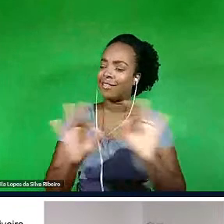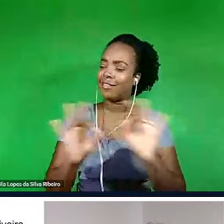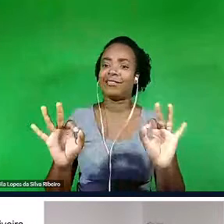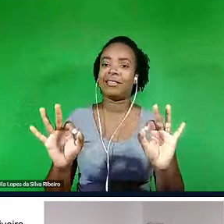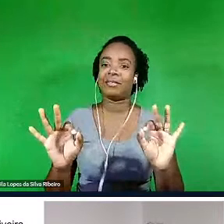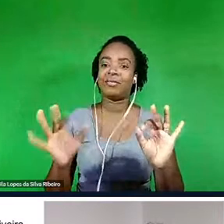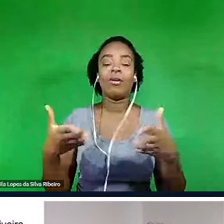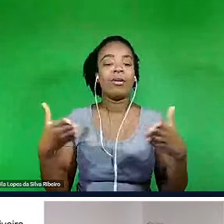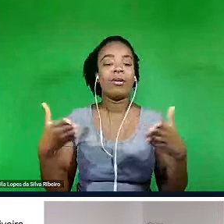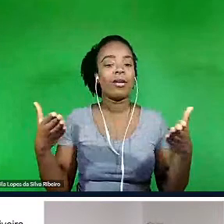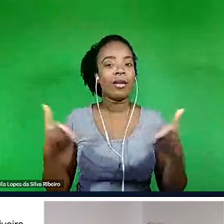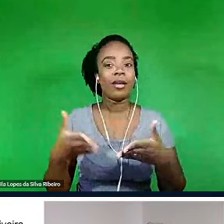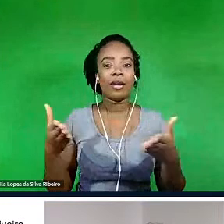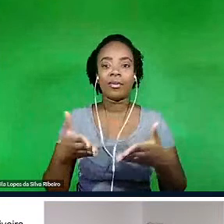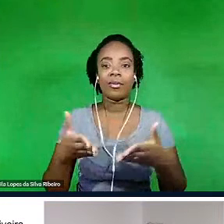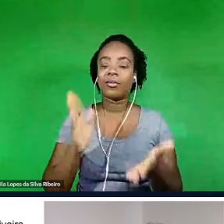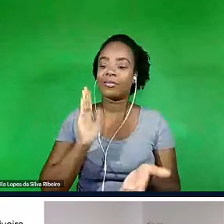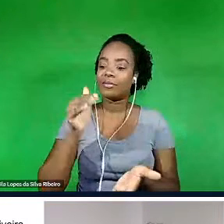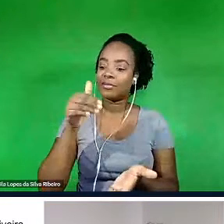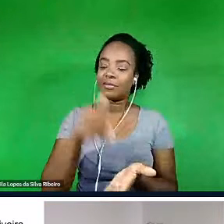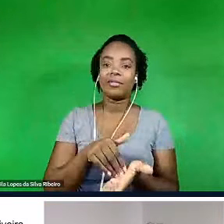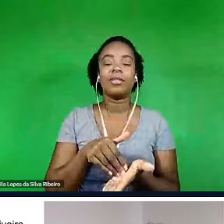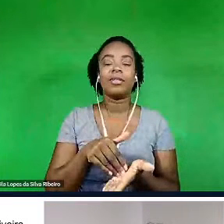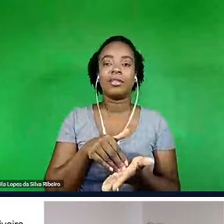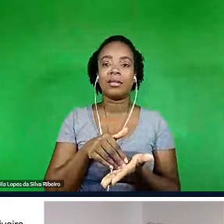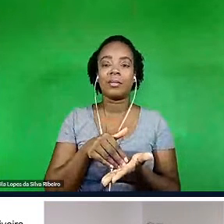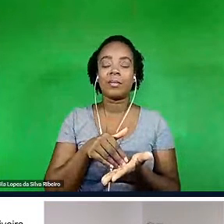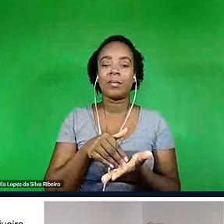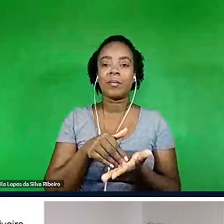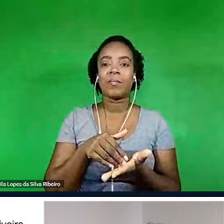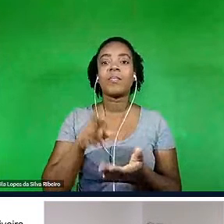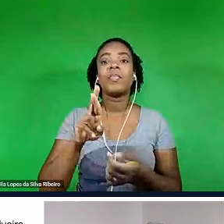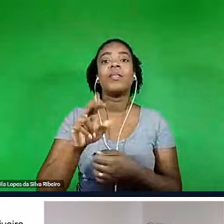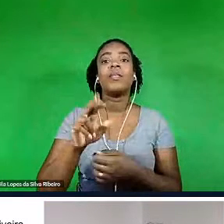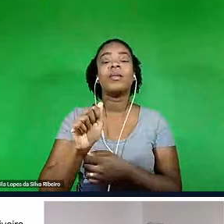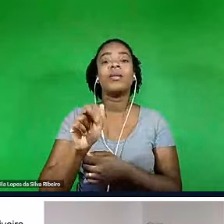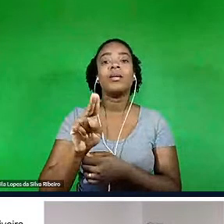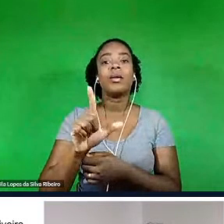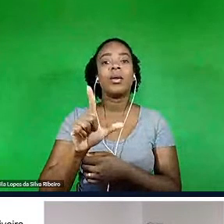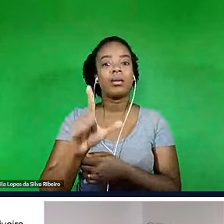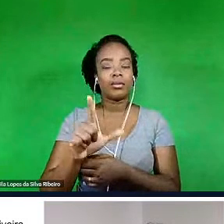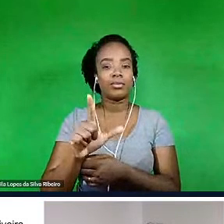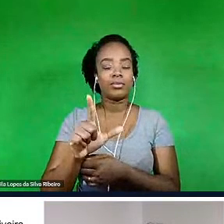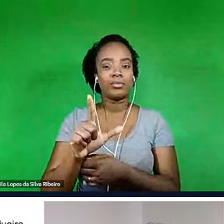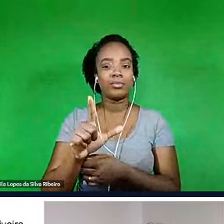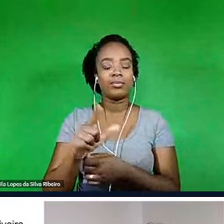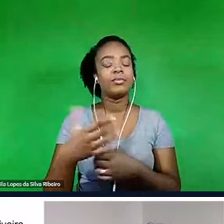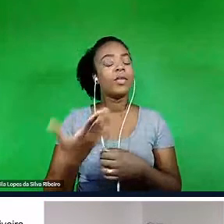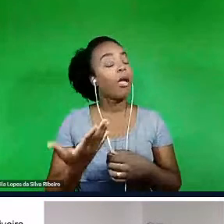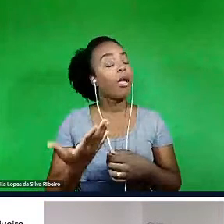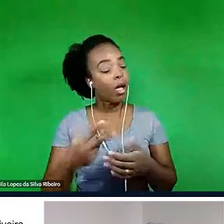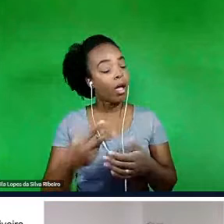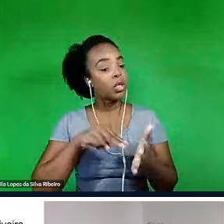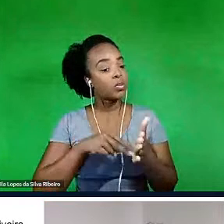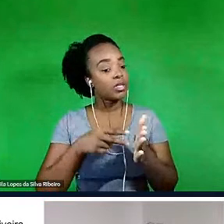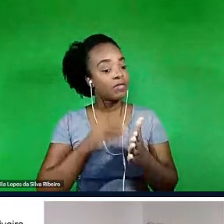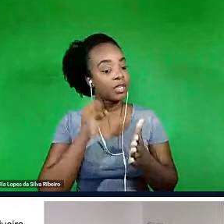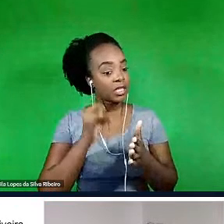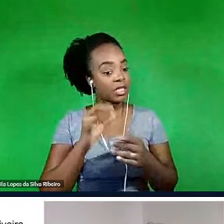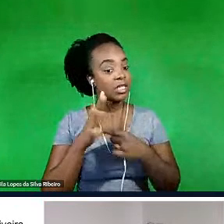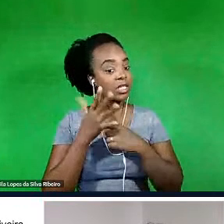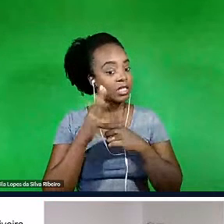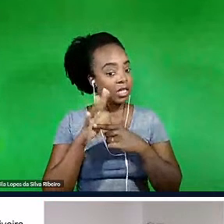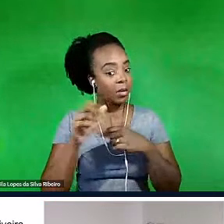finalizar, uma fala do, do Raul Neto, né, ou seja, se as máquinas se revoltarem, tem